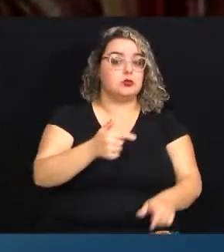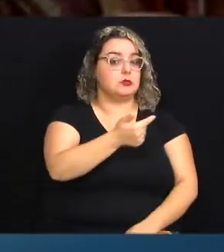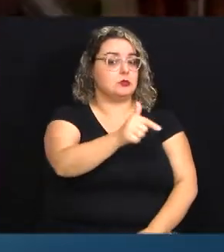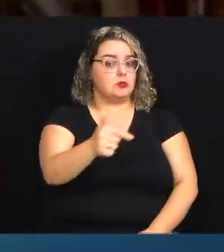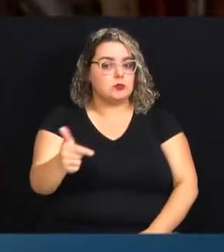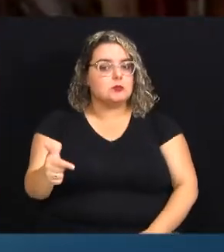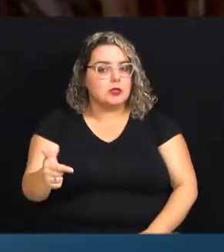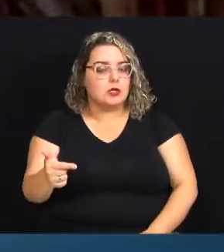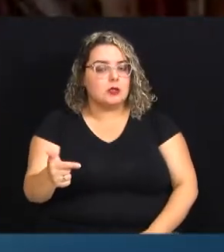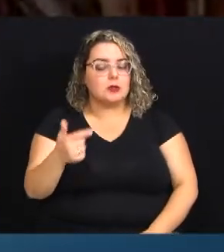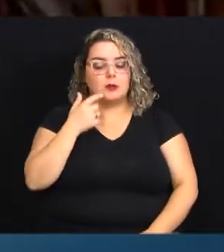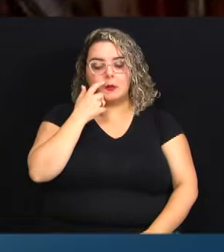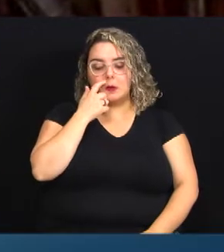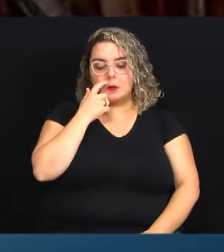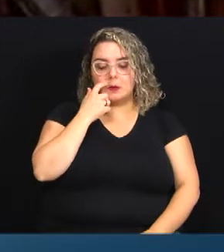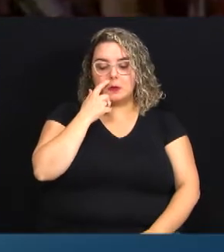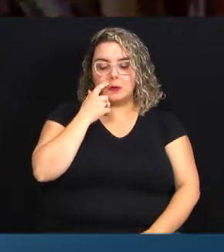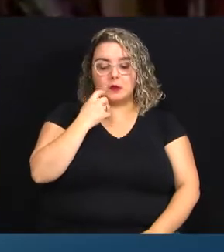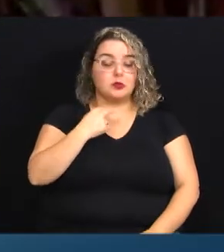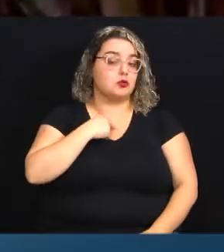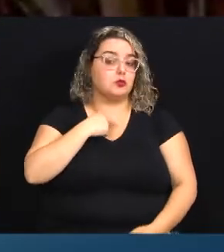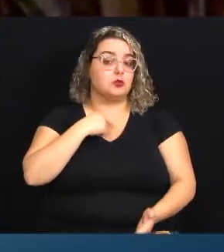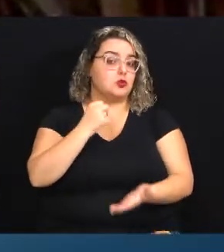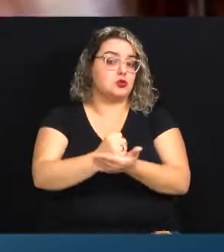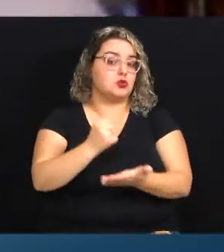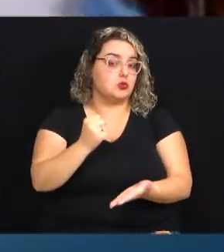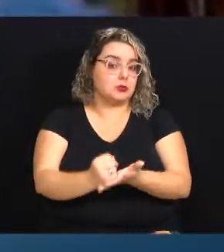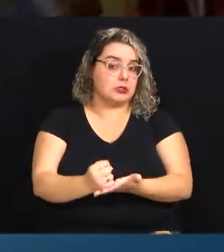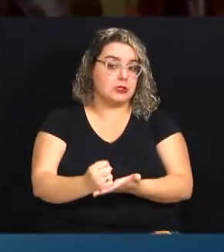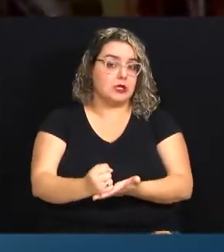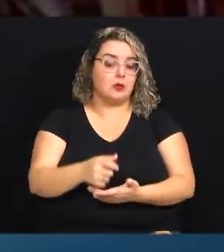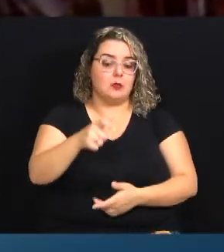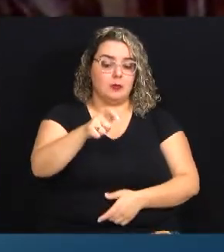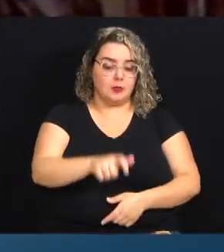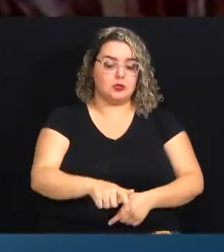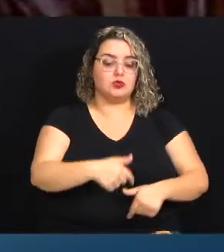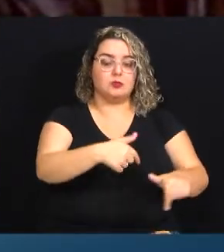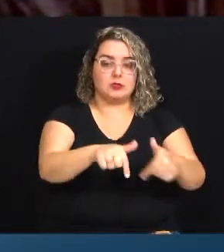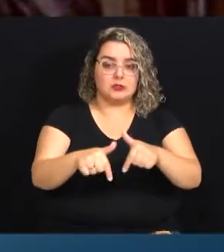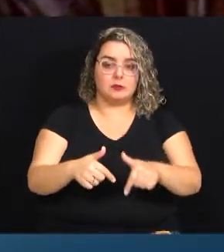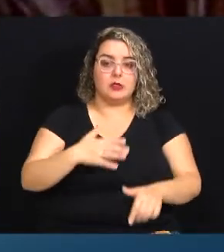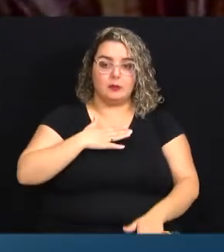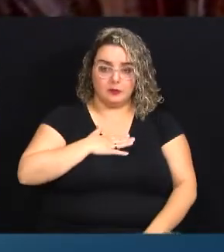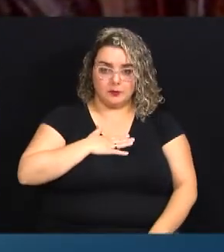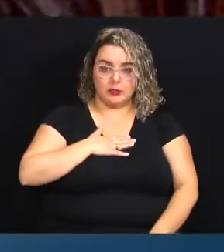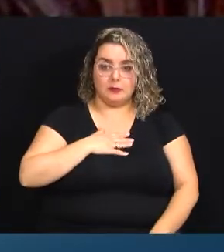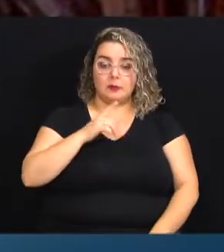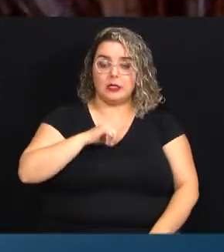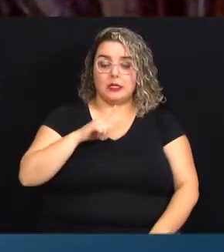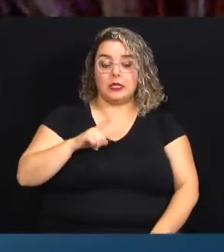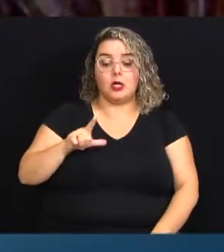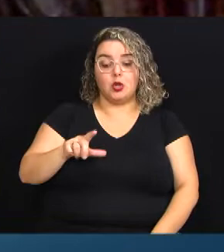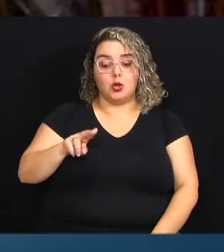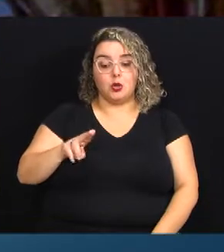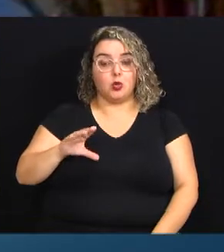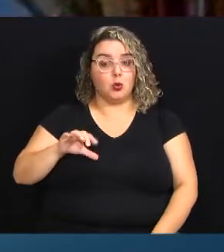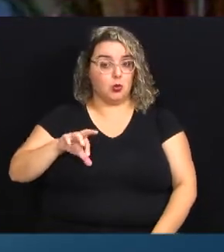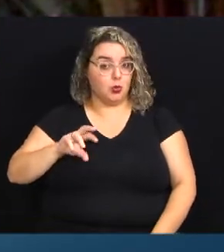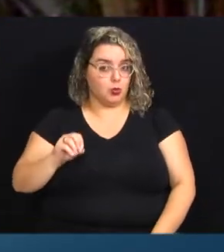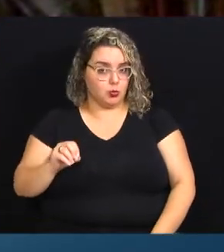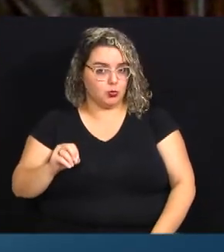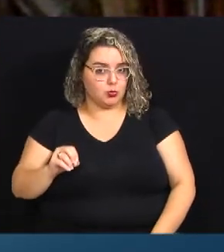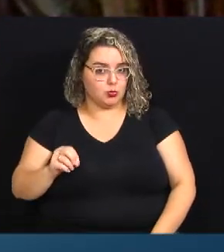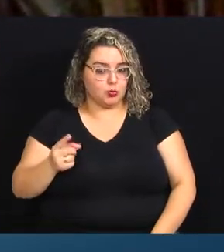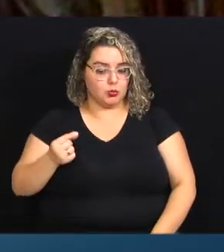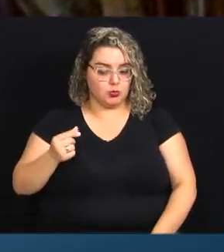e, embora eu não possa contratar um empregado para obter o lucro, eu posso me